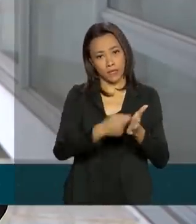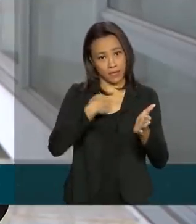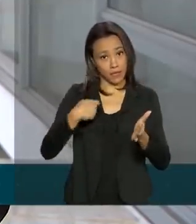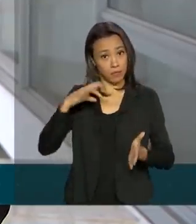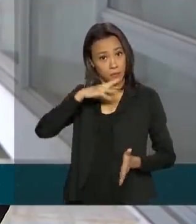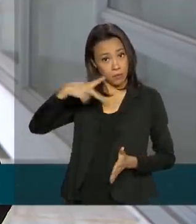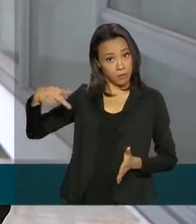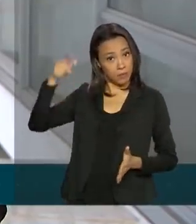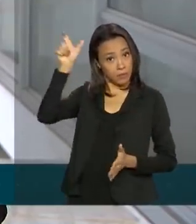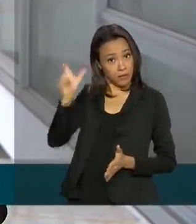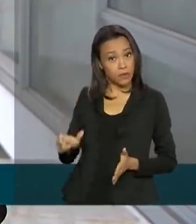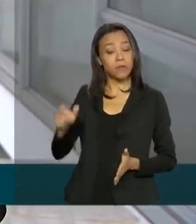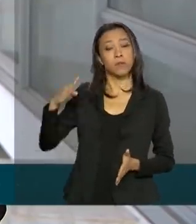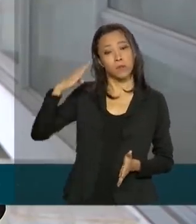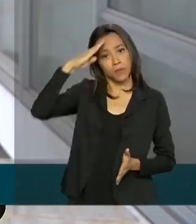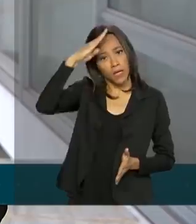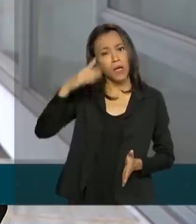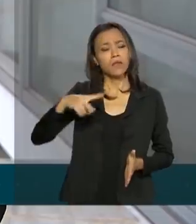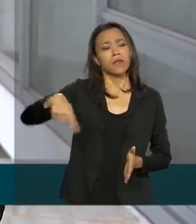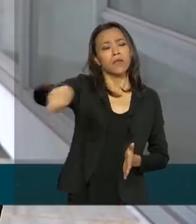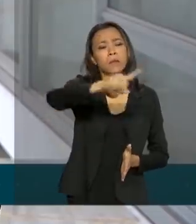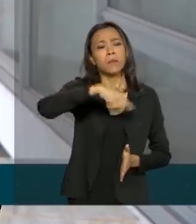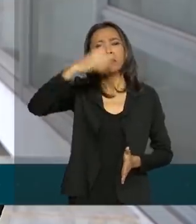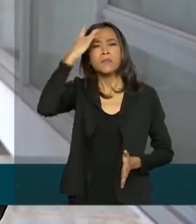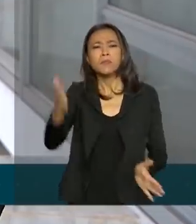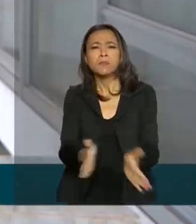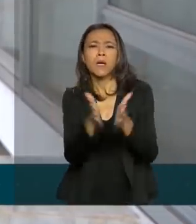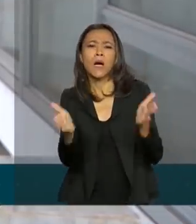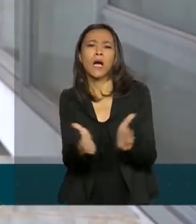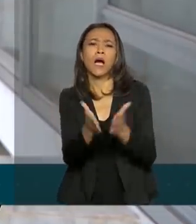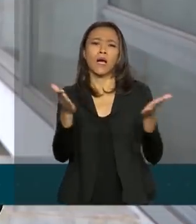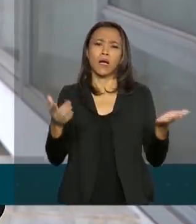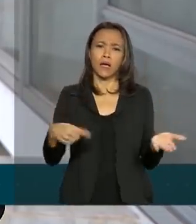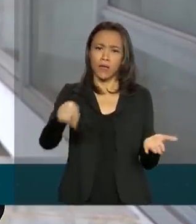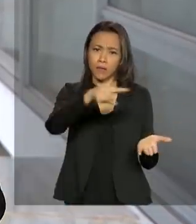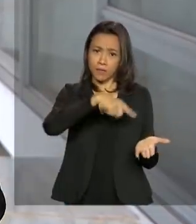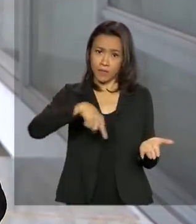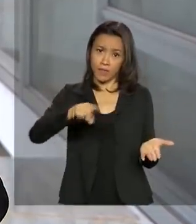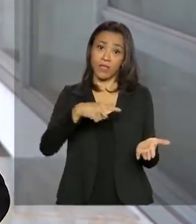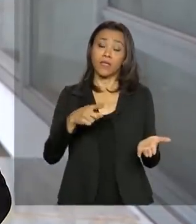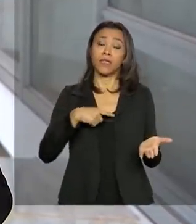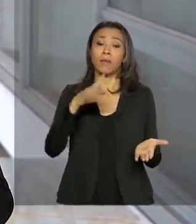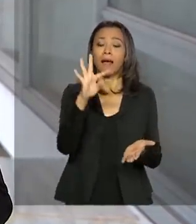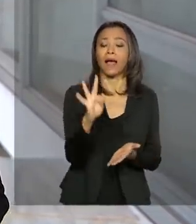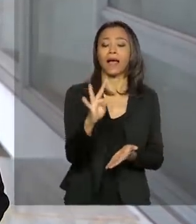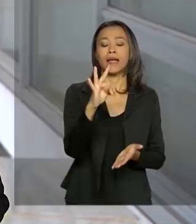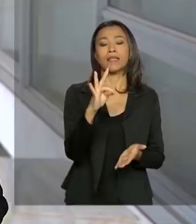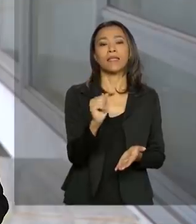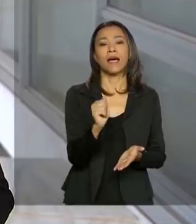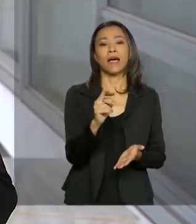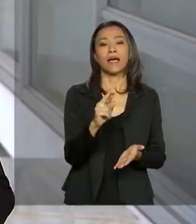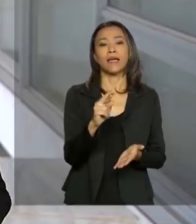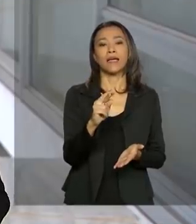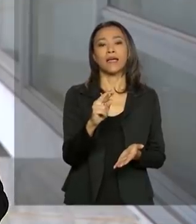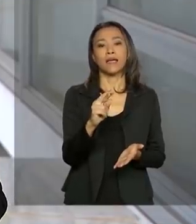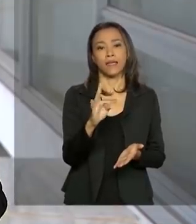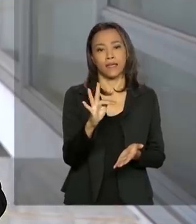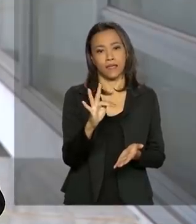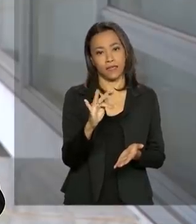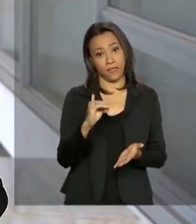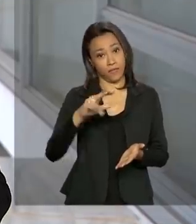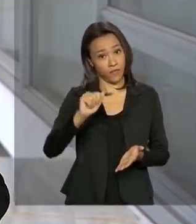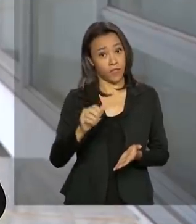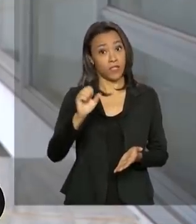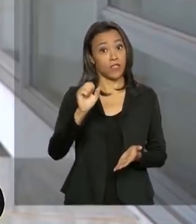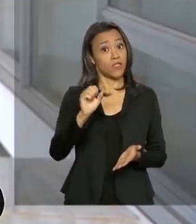Jair Bolsonaro isenta os consumidores de baixa renda, beneficiários de tarifa social, de pagarem a conta de luz se o consumo